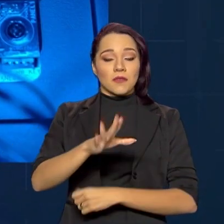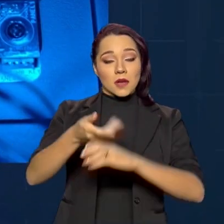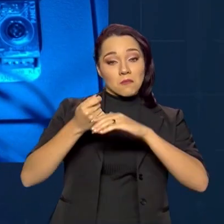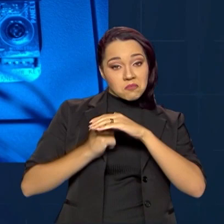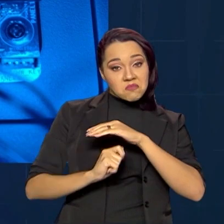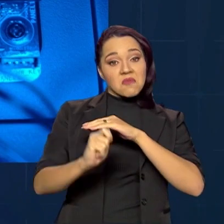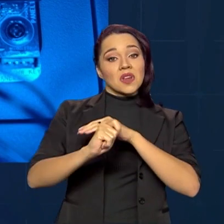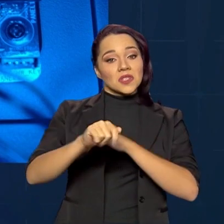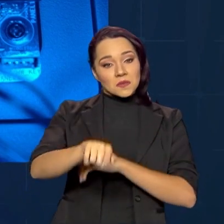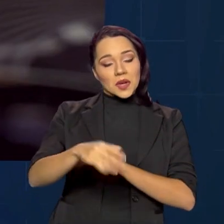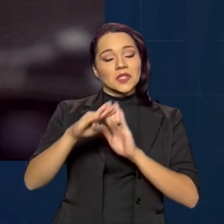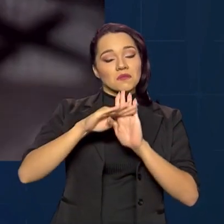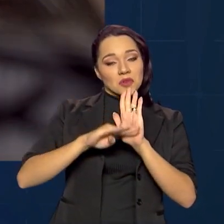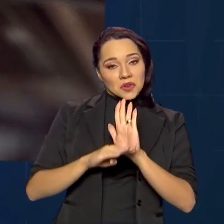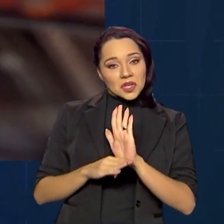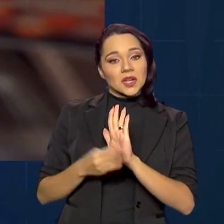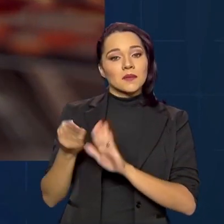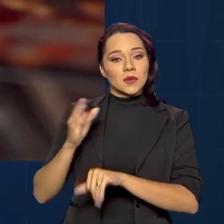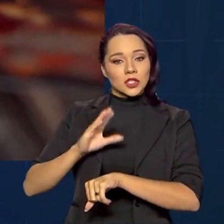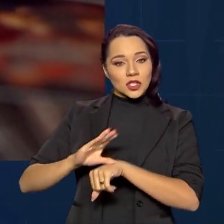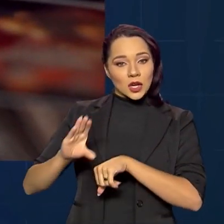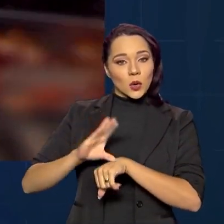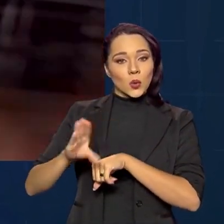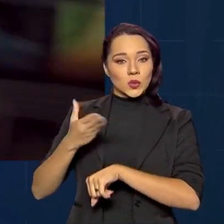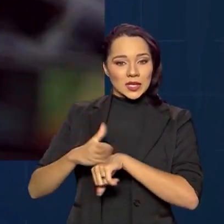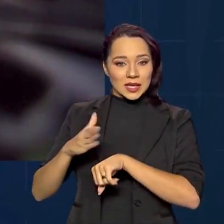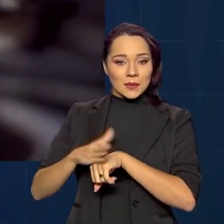investidos para esse programa de capacitação.